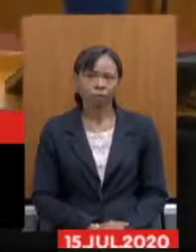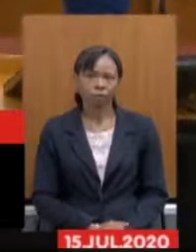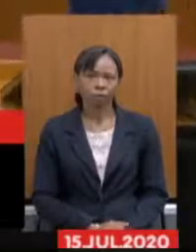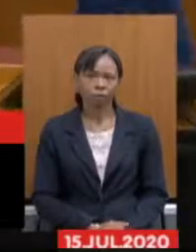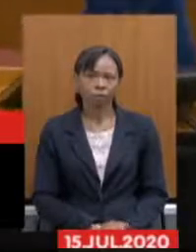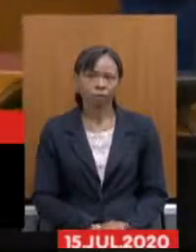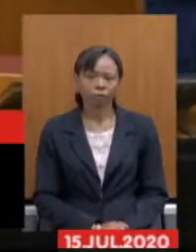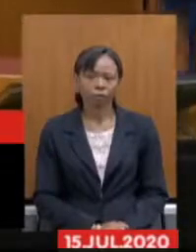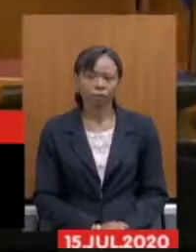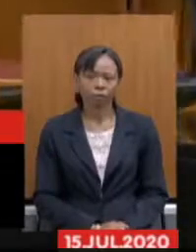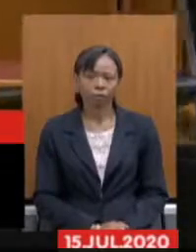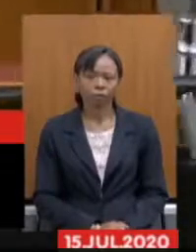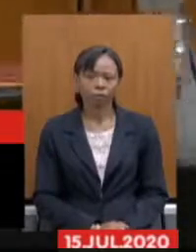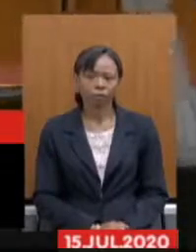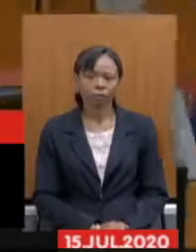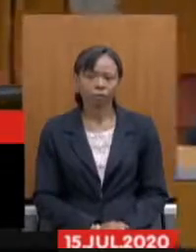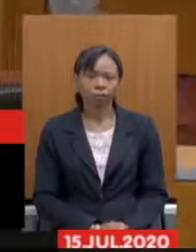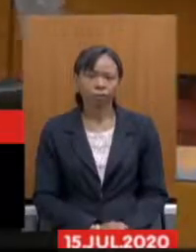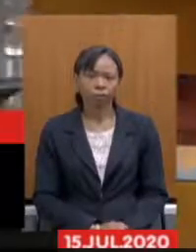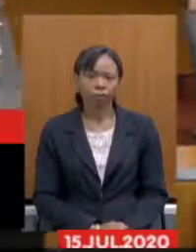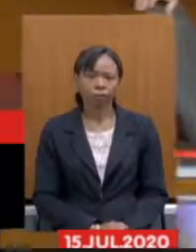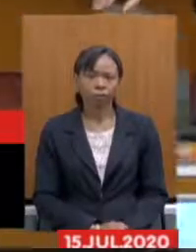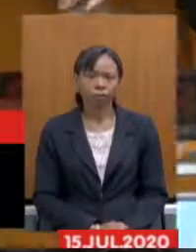Oi? Pode, claro.